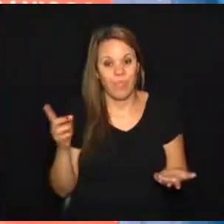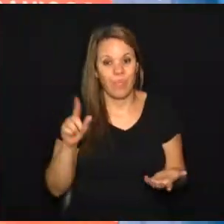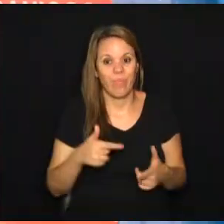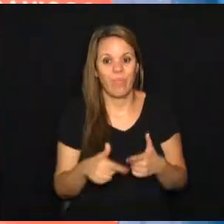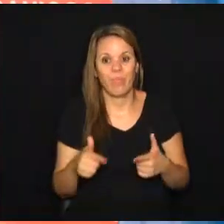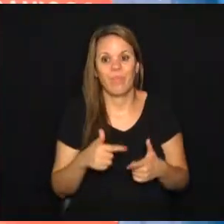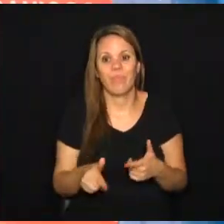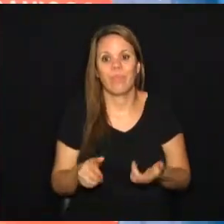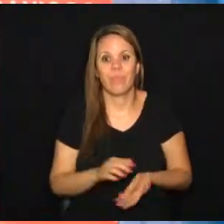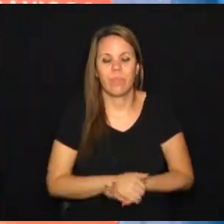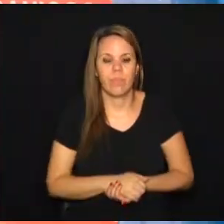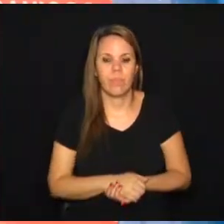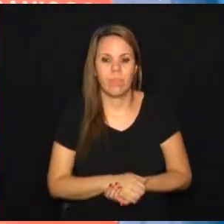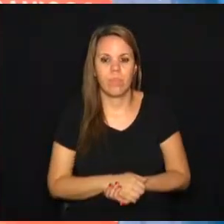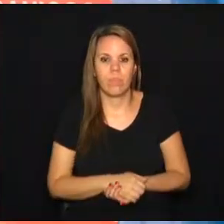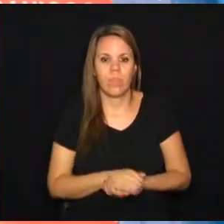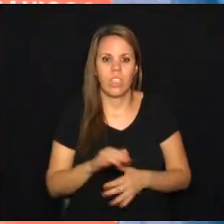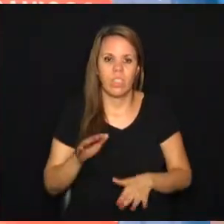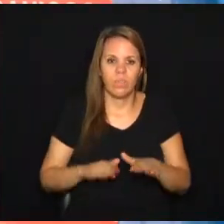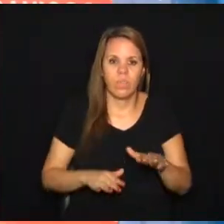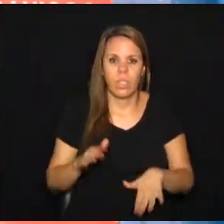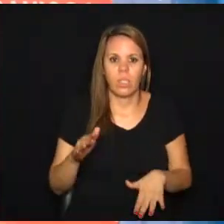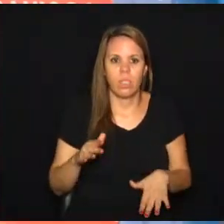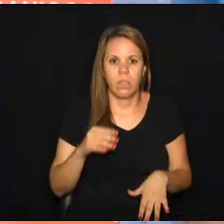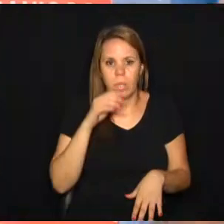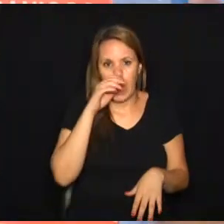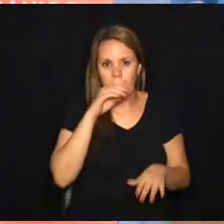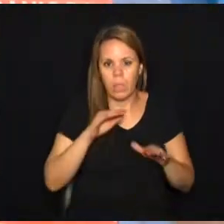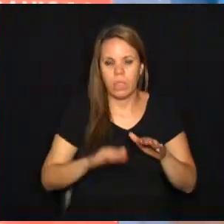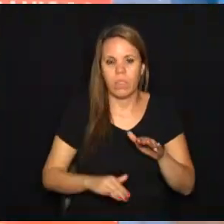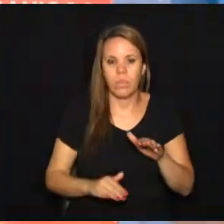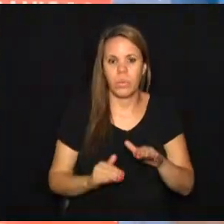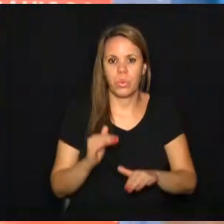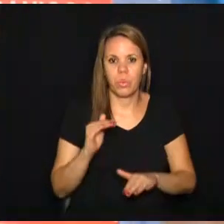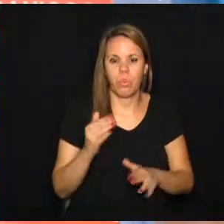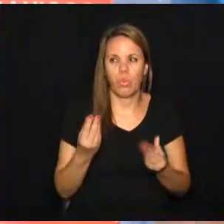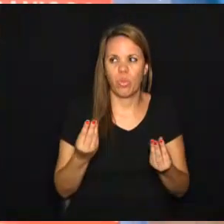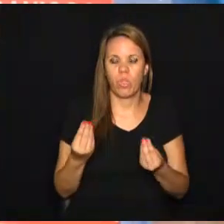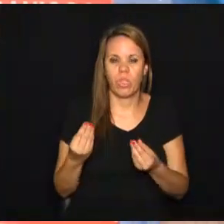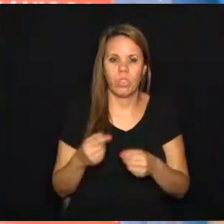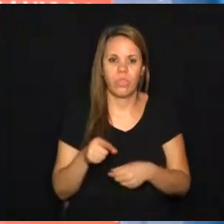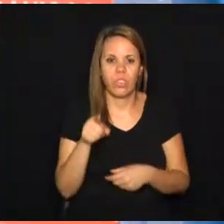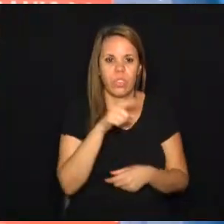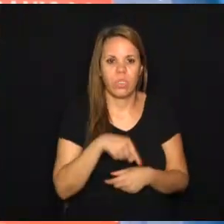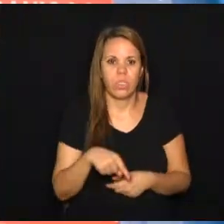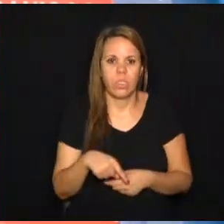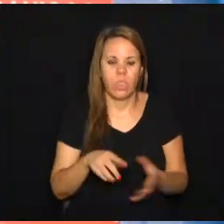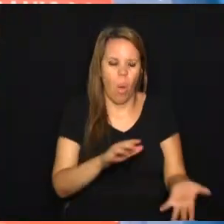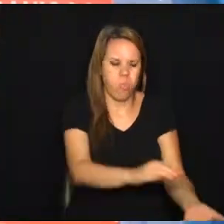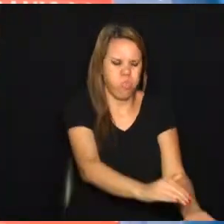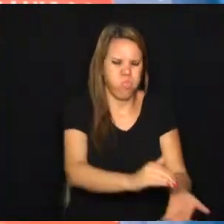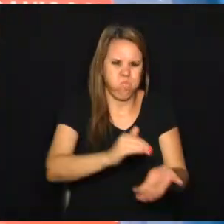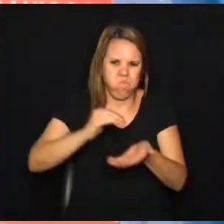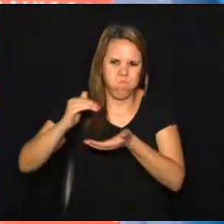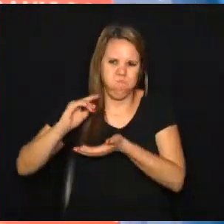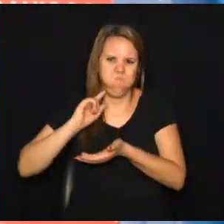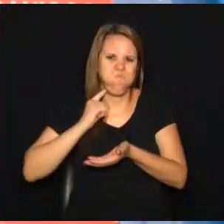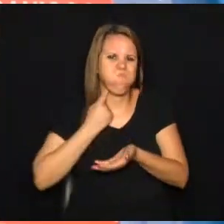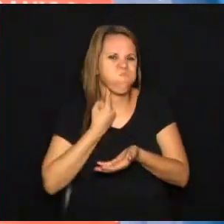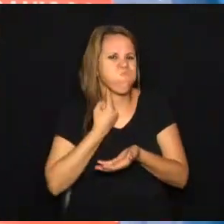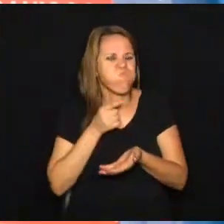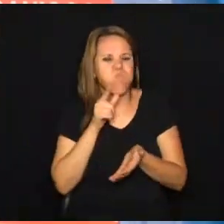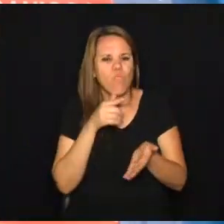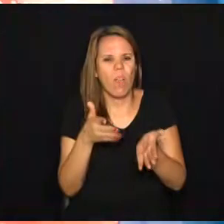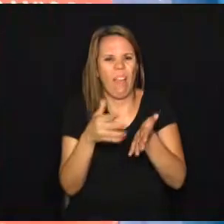problemão, porque muitas vezes o desnível é muito grande da margem e você, para tirar aquele lixo de lá, é uma